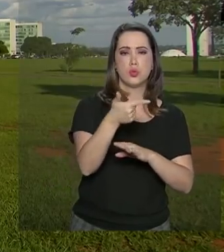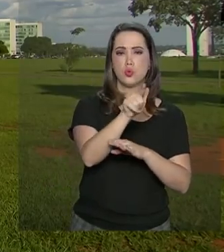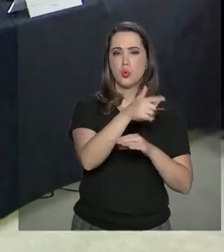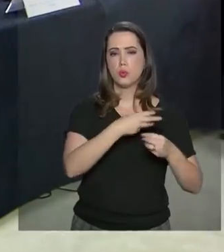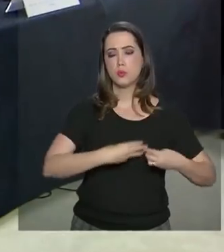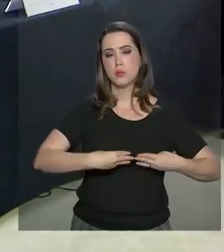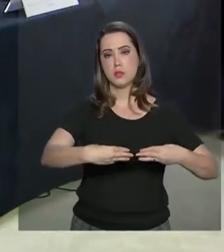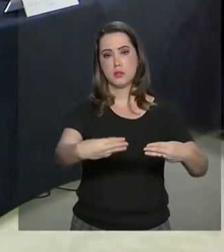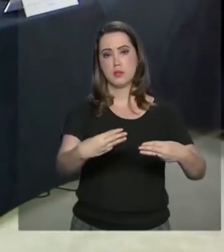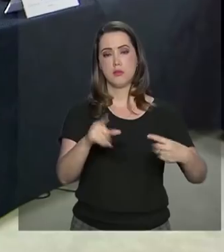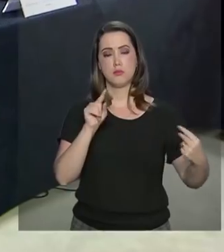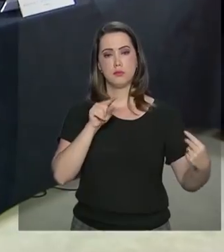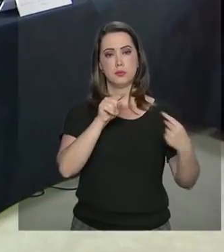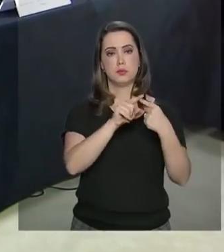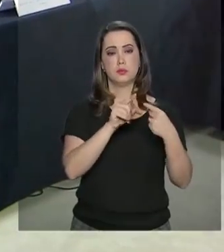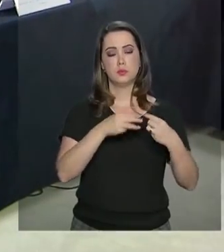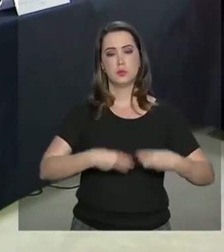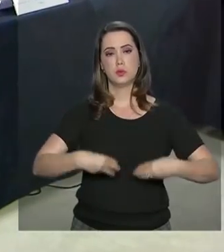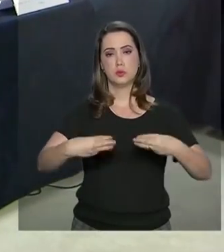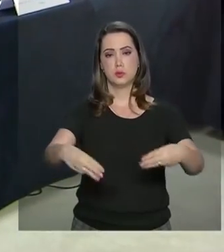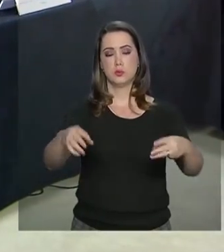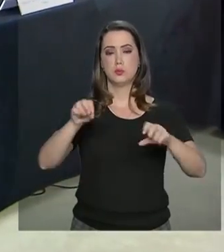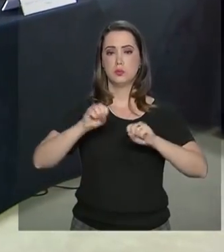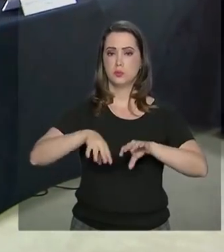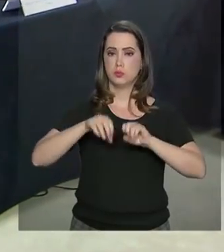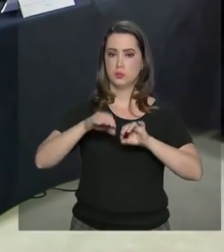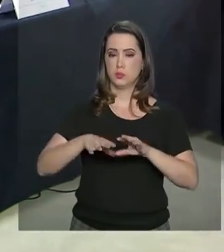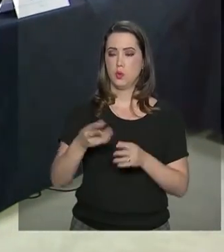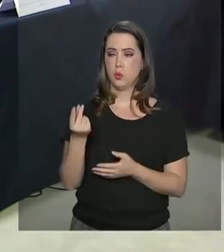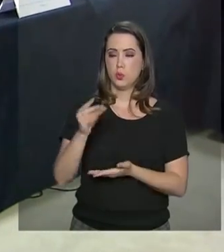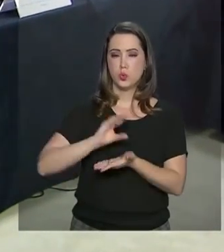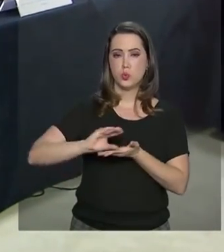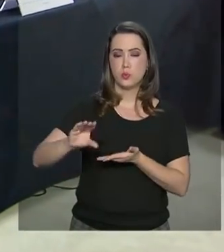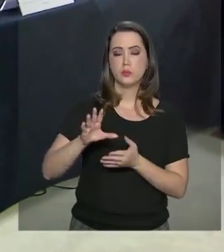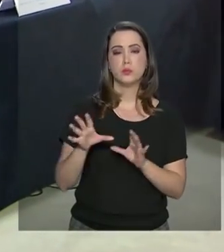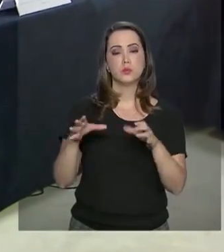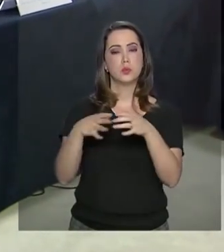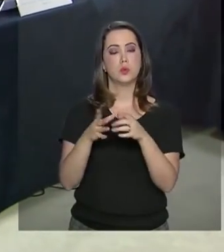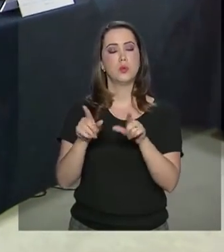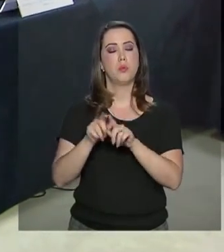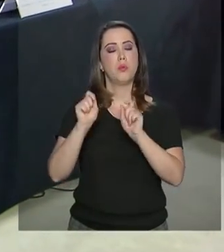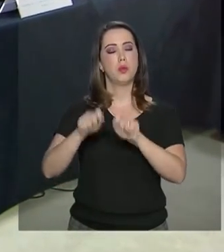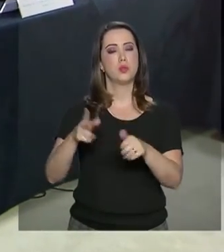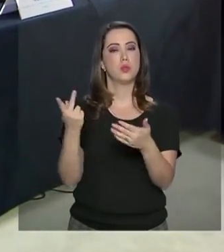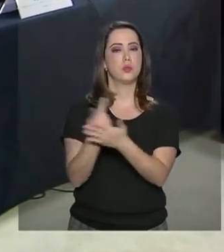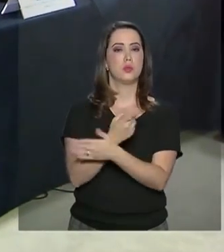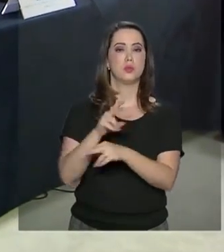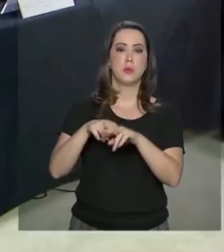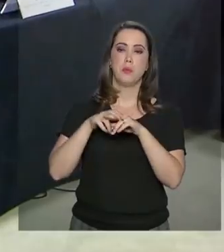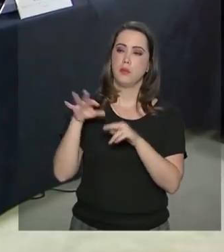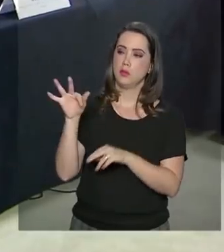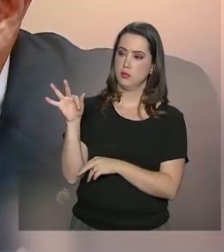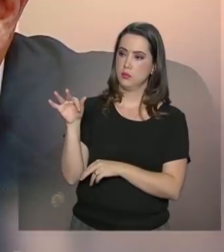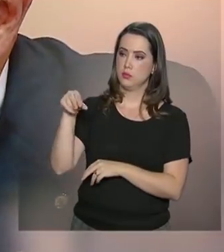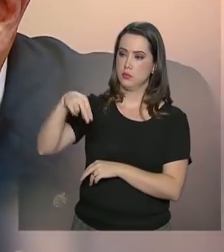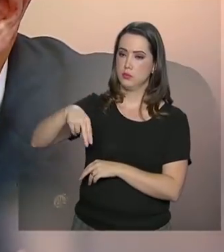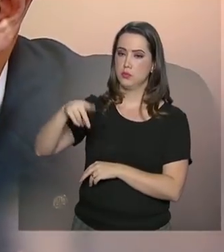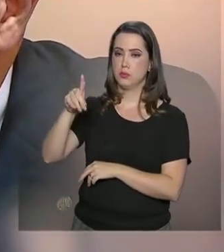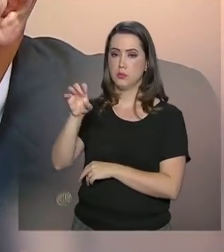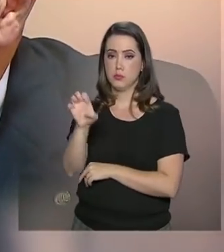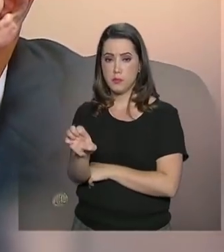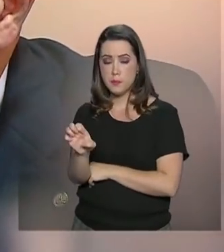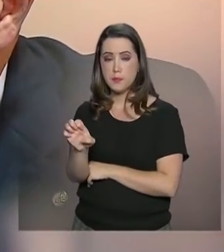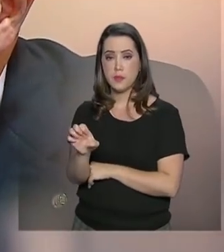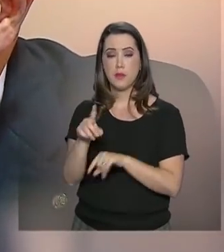ministérios. De acordo com o ministro da Educação, o repasse para a área pode ser feito por meio do FNDE. Já o